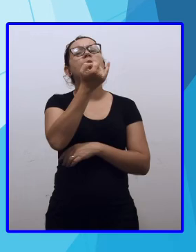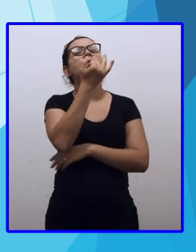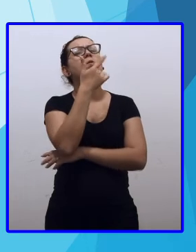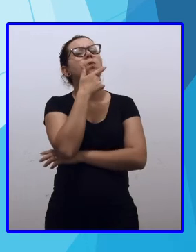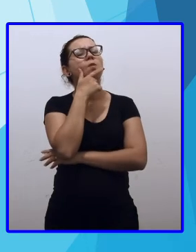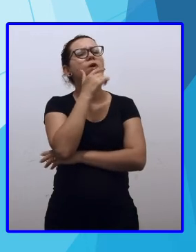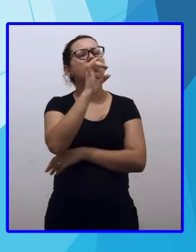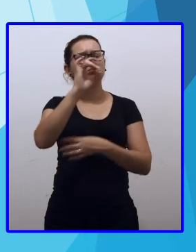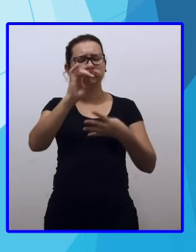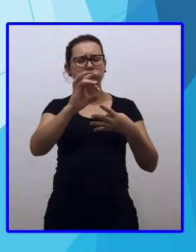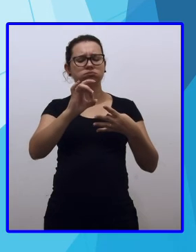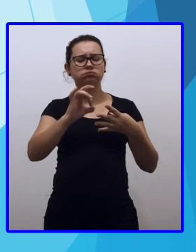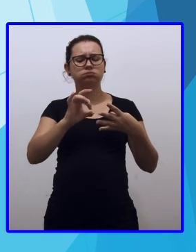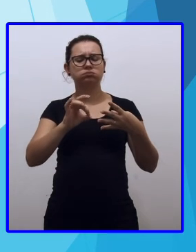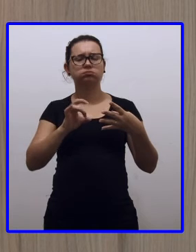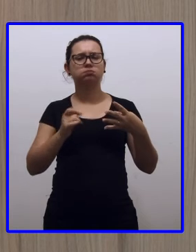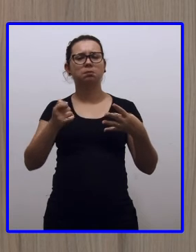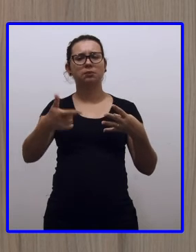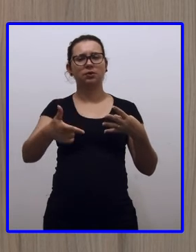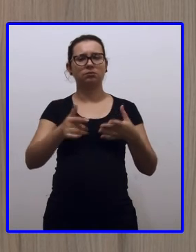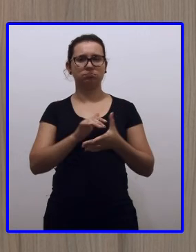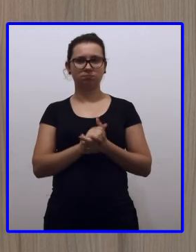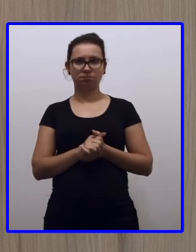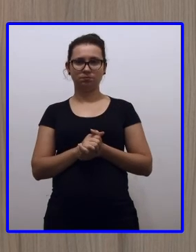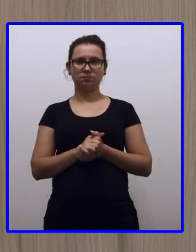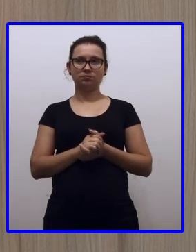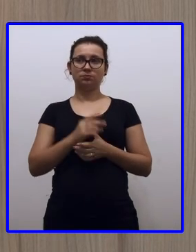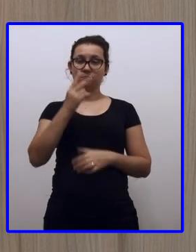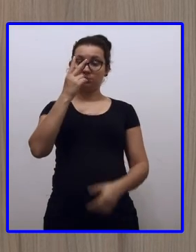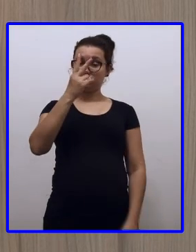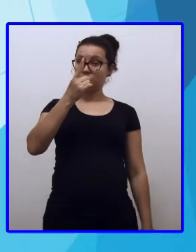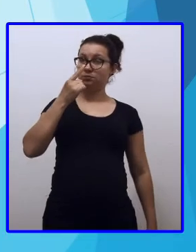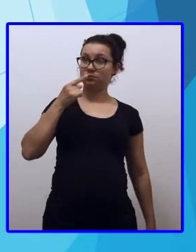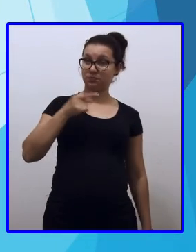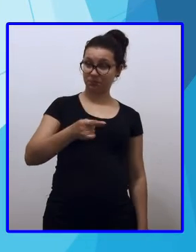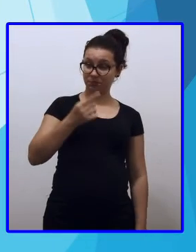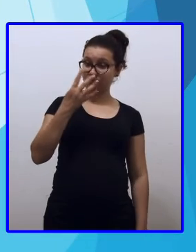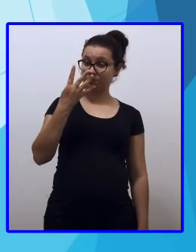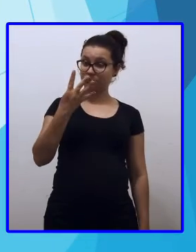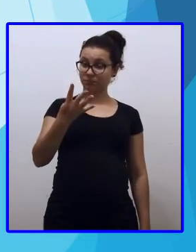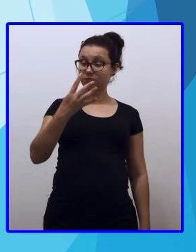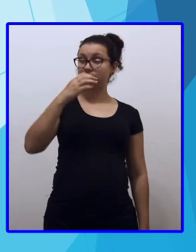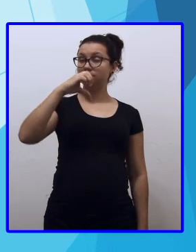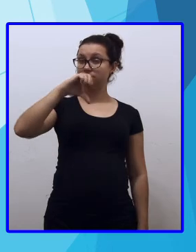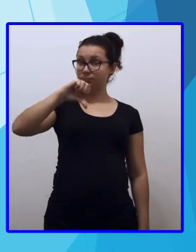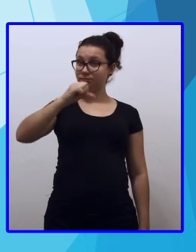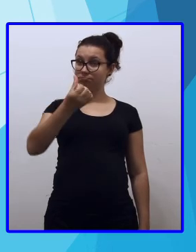pagará? Então, eu tenho os R$2.496,40